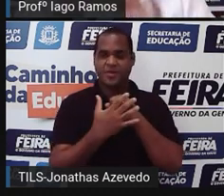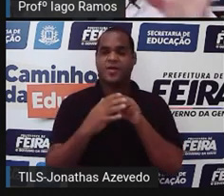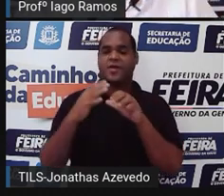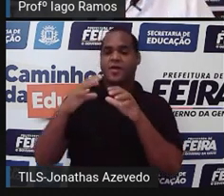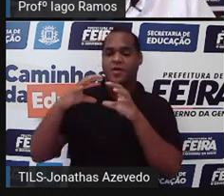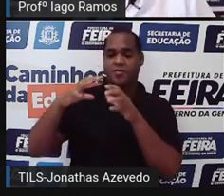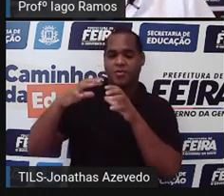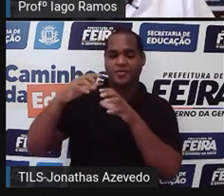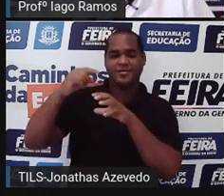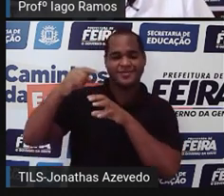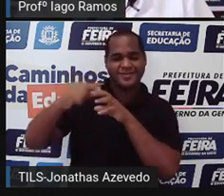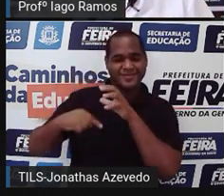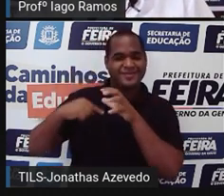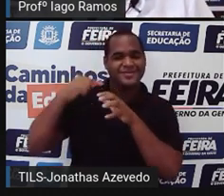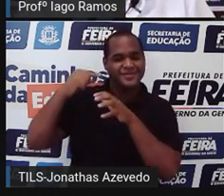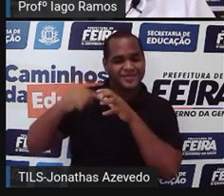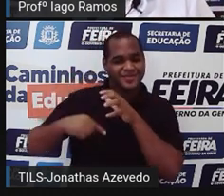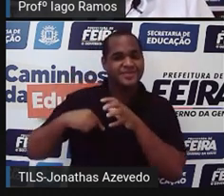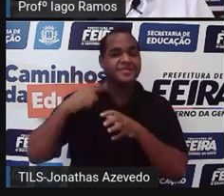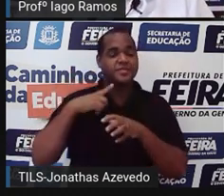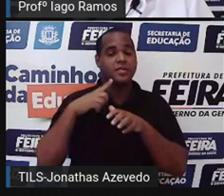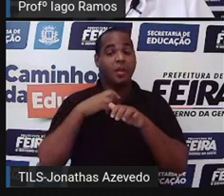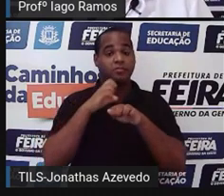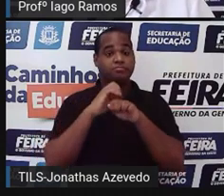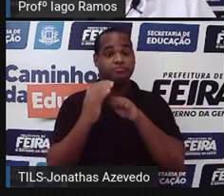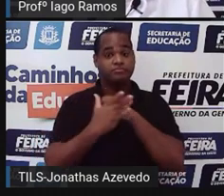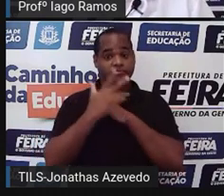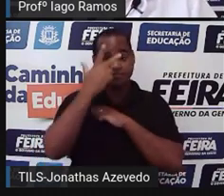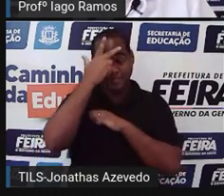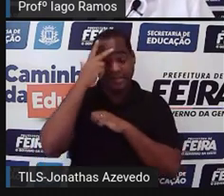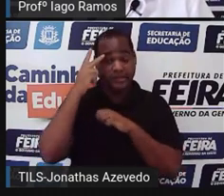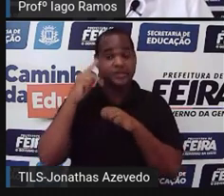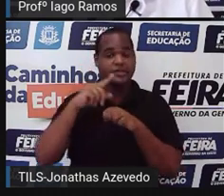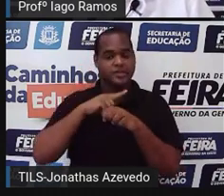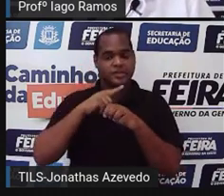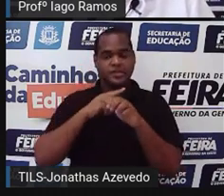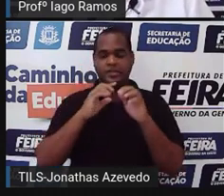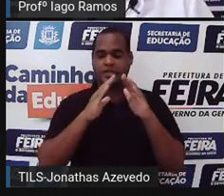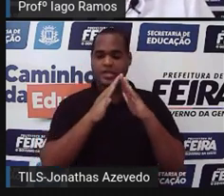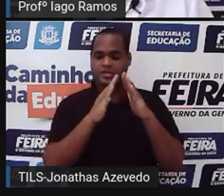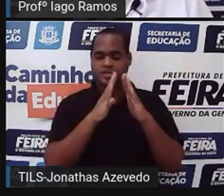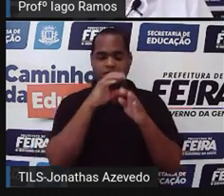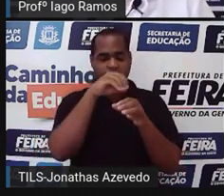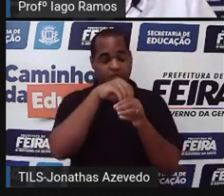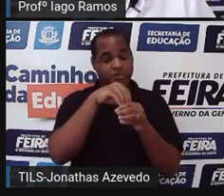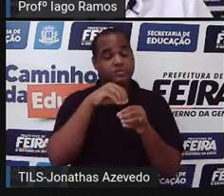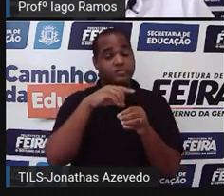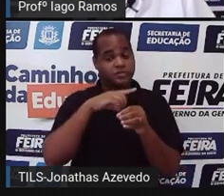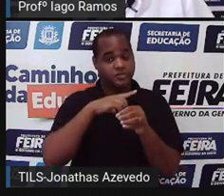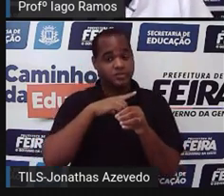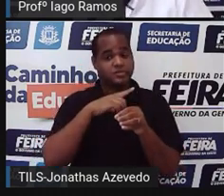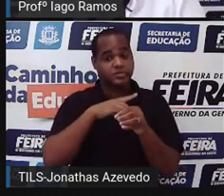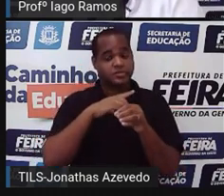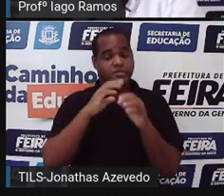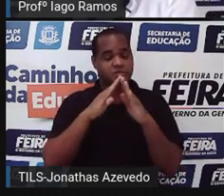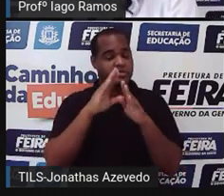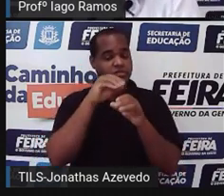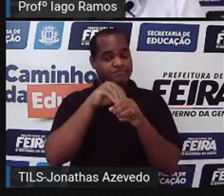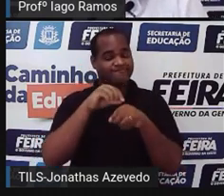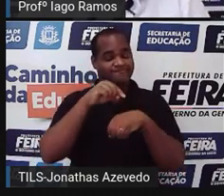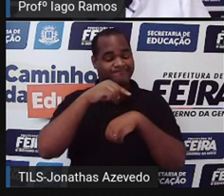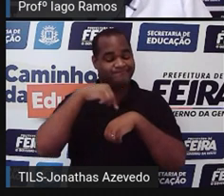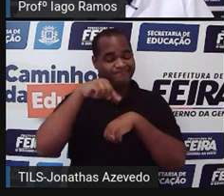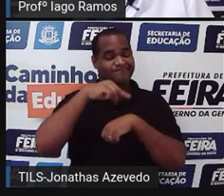Pandemia, mundo inteiro, né? E aí as pessoas começaram a ficar mais tempo em casa. E talvez ficando mais tempo em